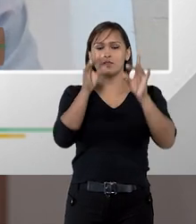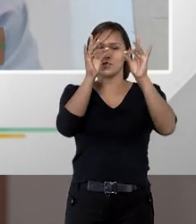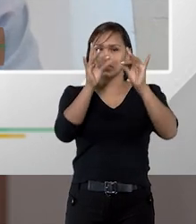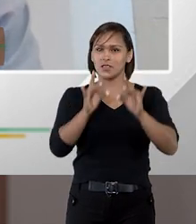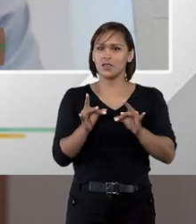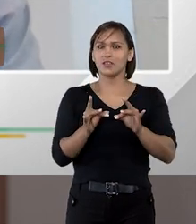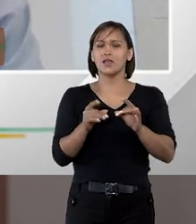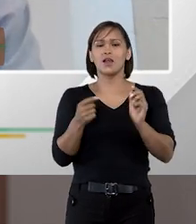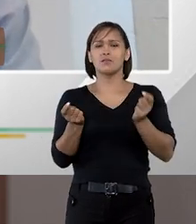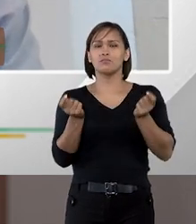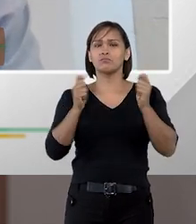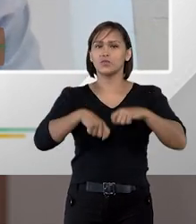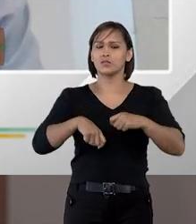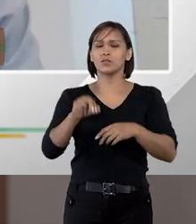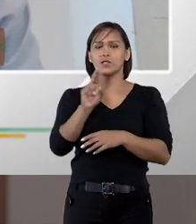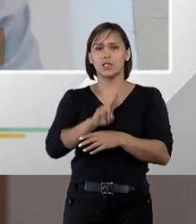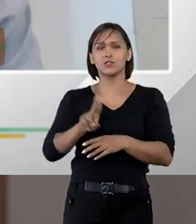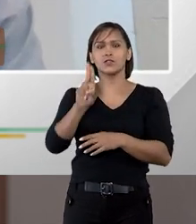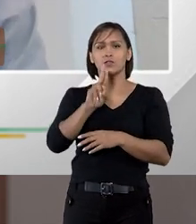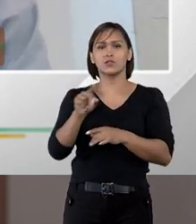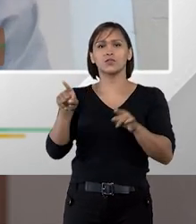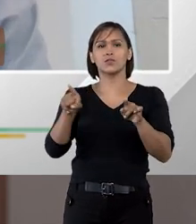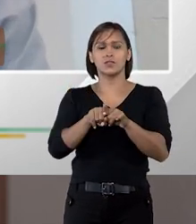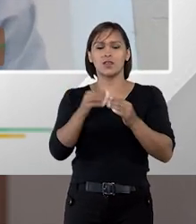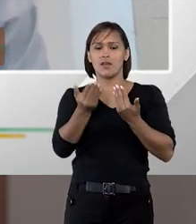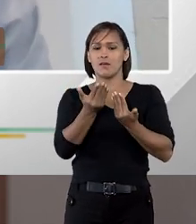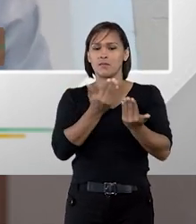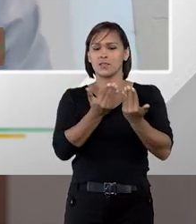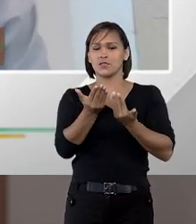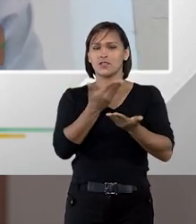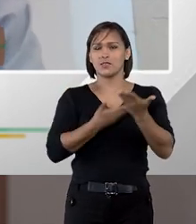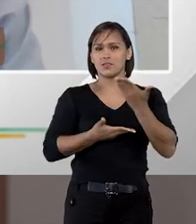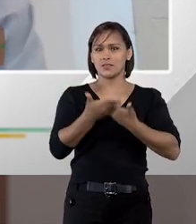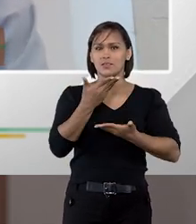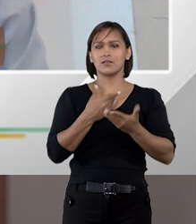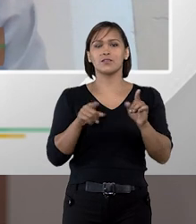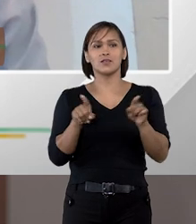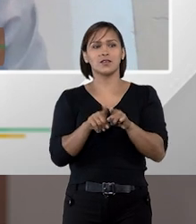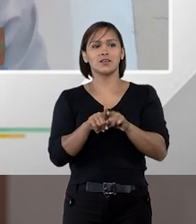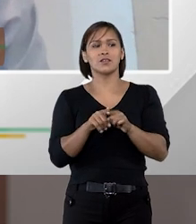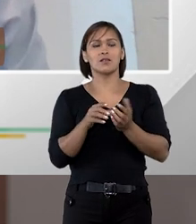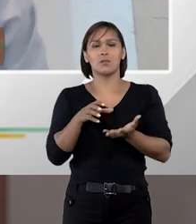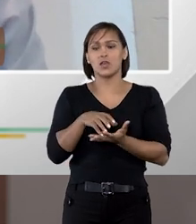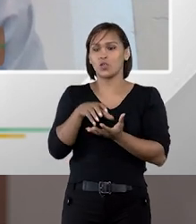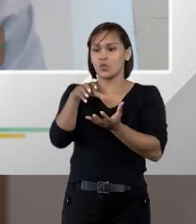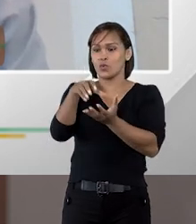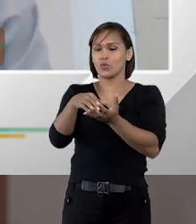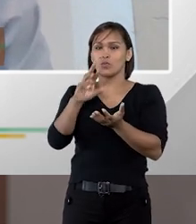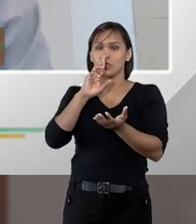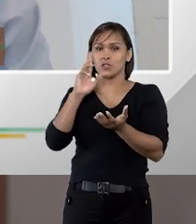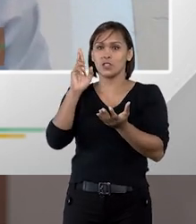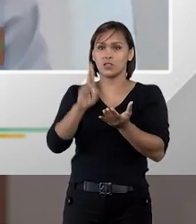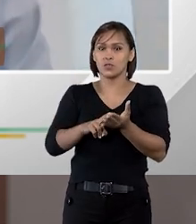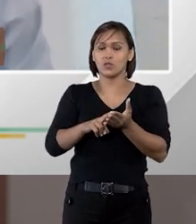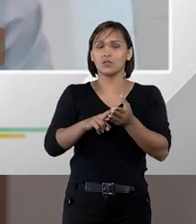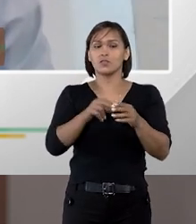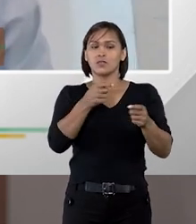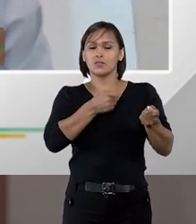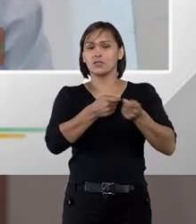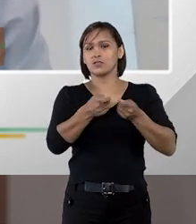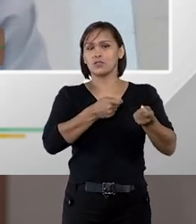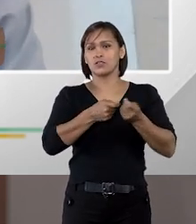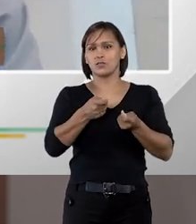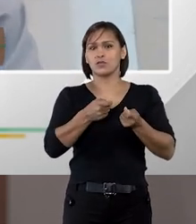detalha a possibilidade de utilização da mediação e do comitê de resolução de